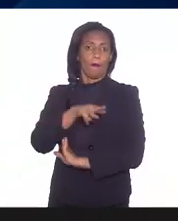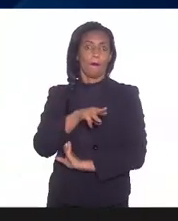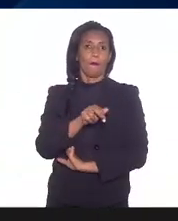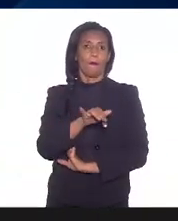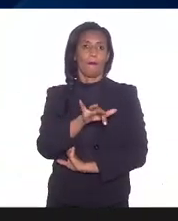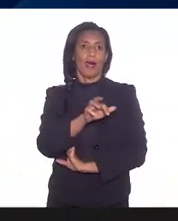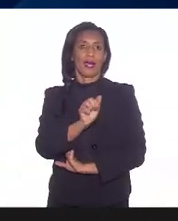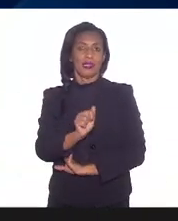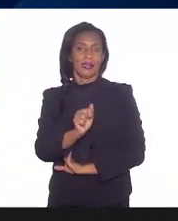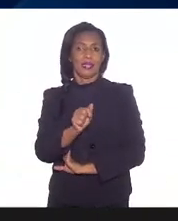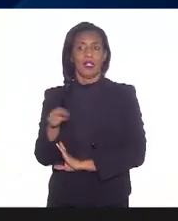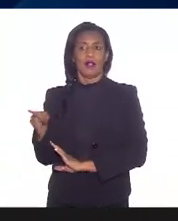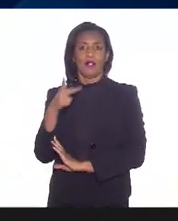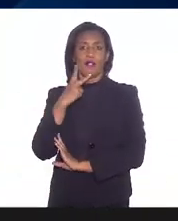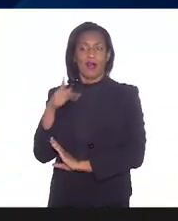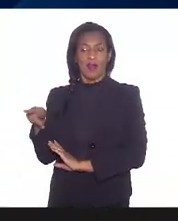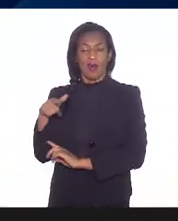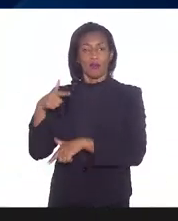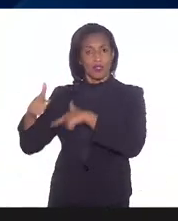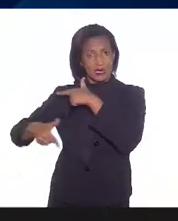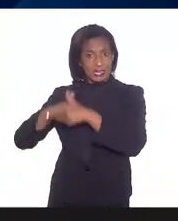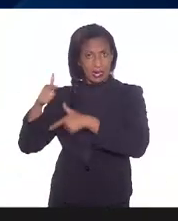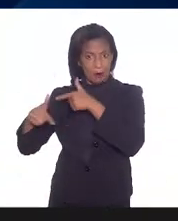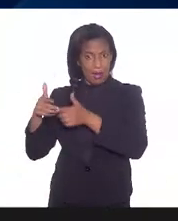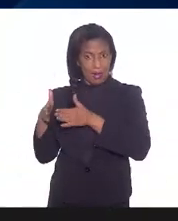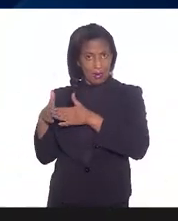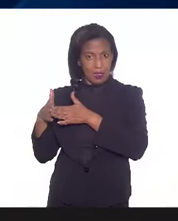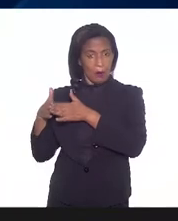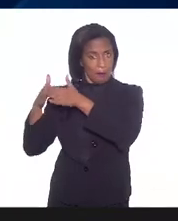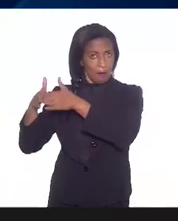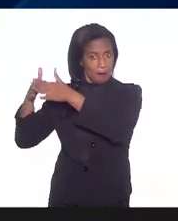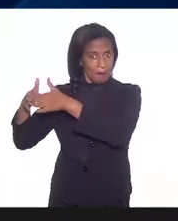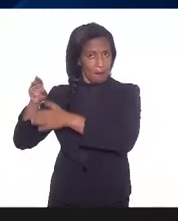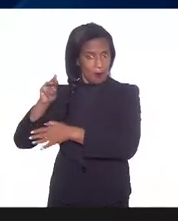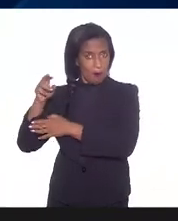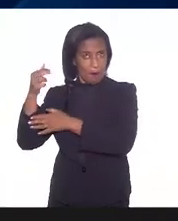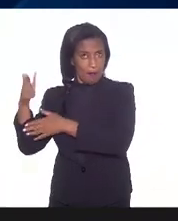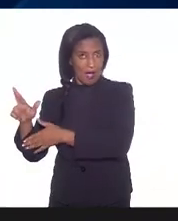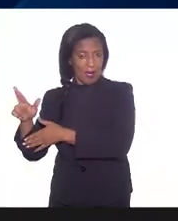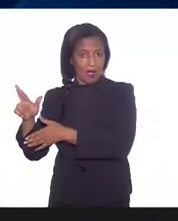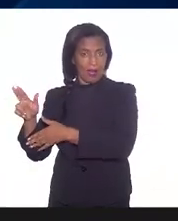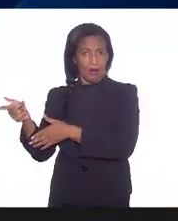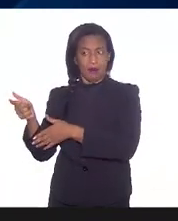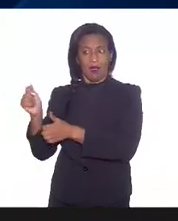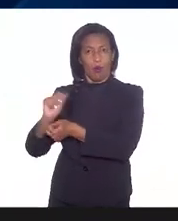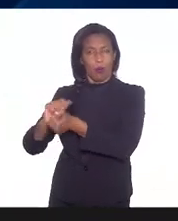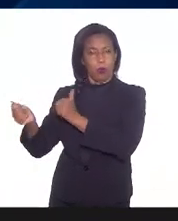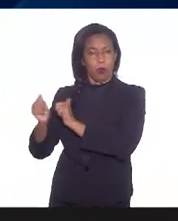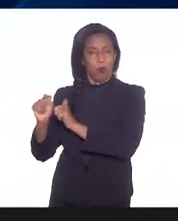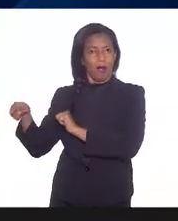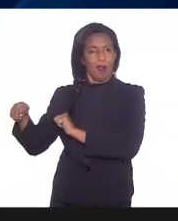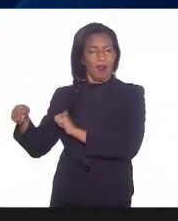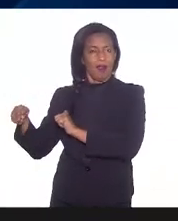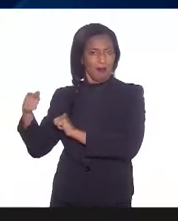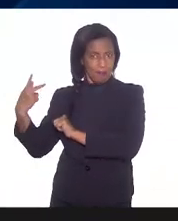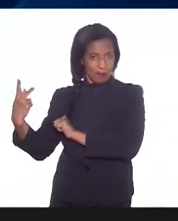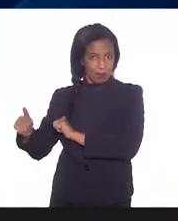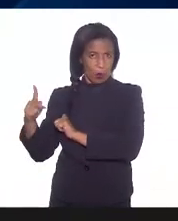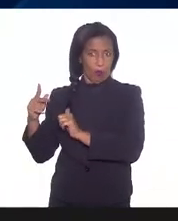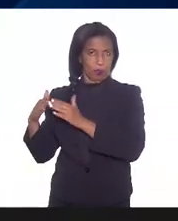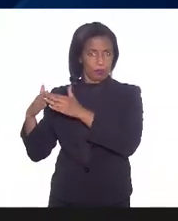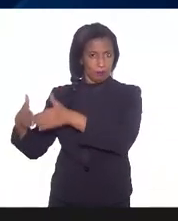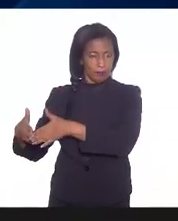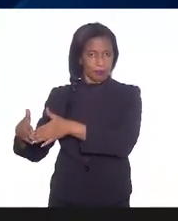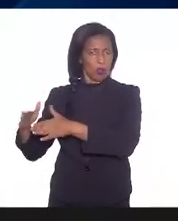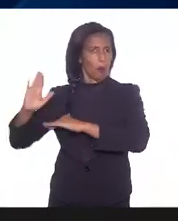aquaviário é quem realmente conduz a embarcação e trabalha na questão de manipulação e atracação daquela embarcação.